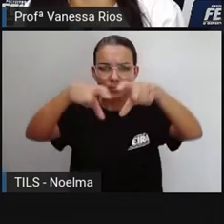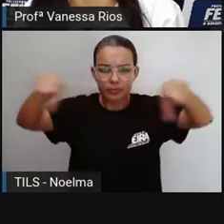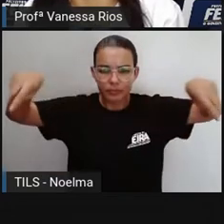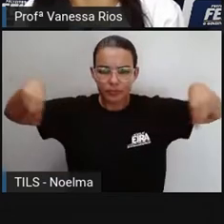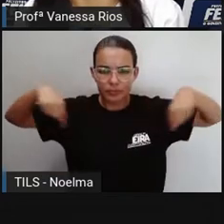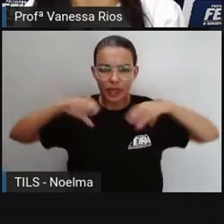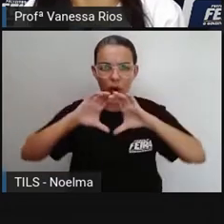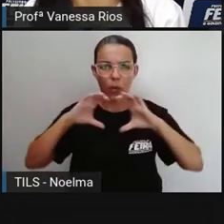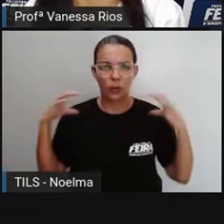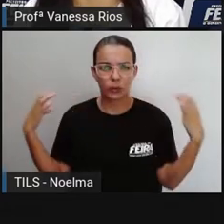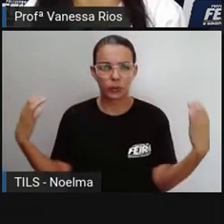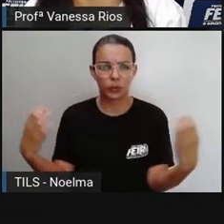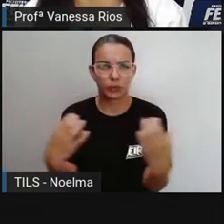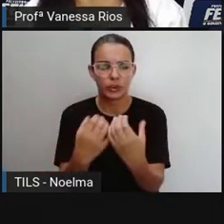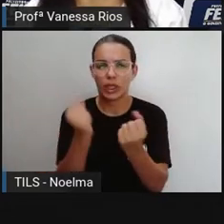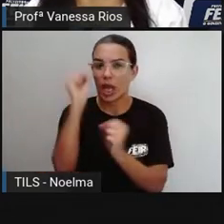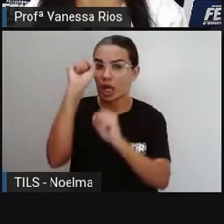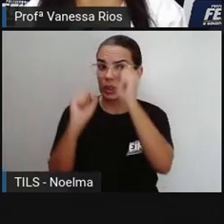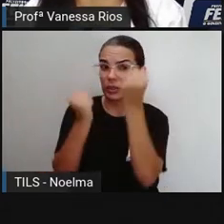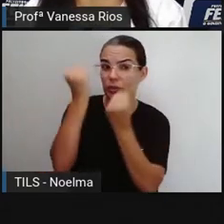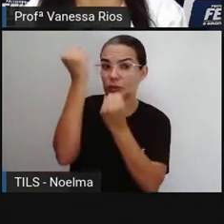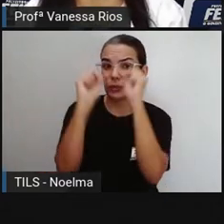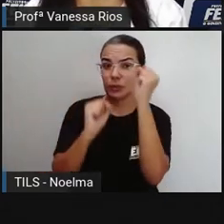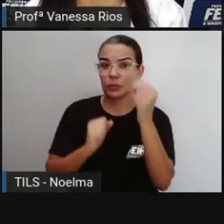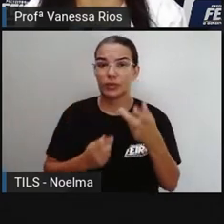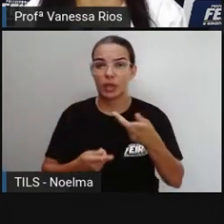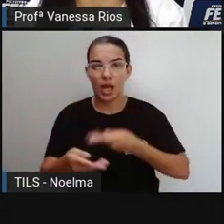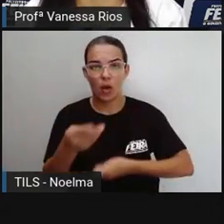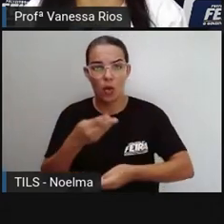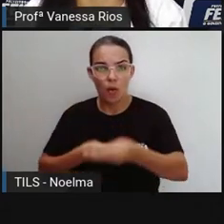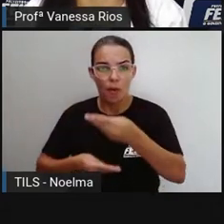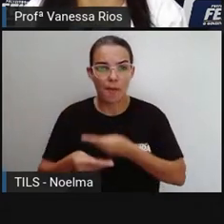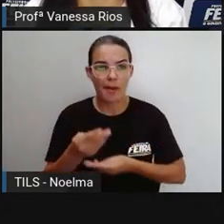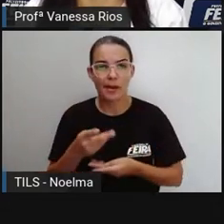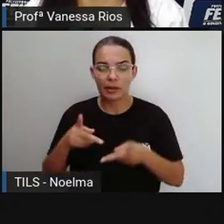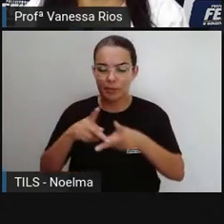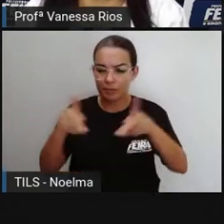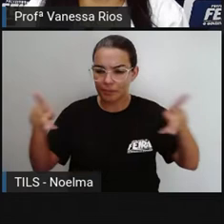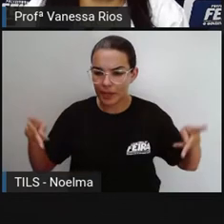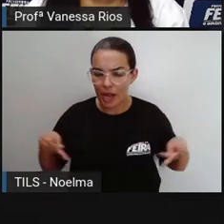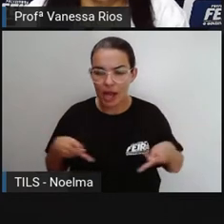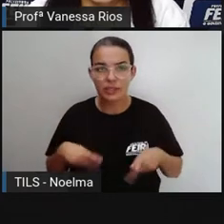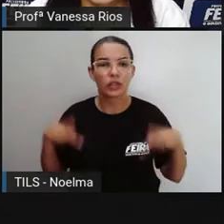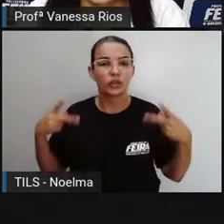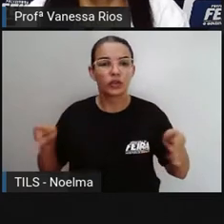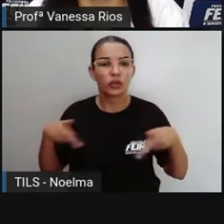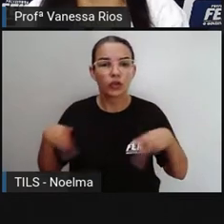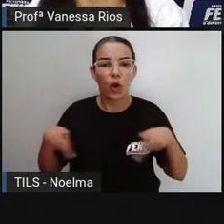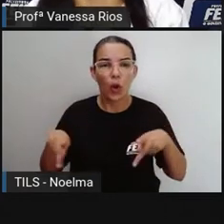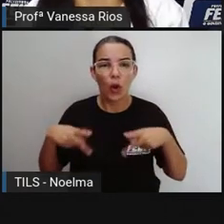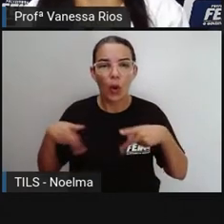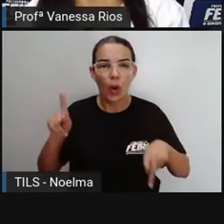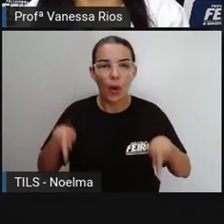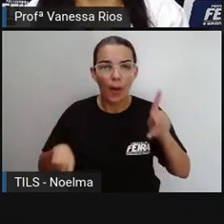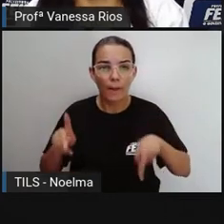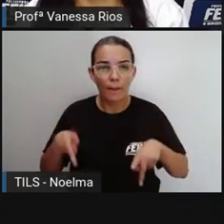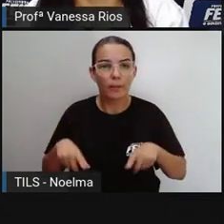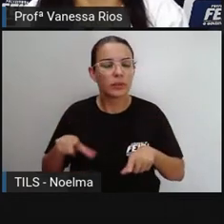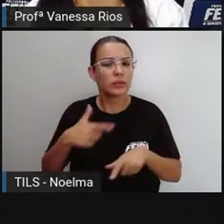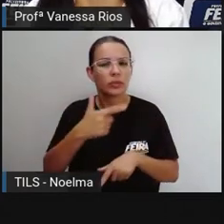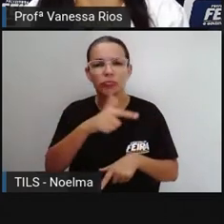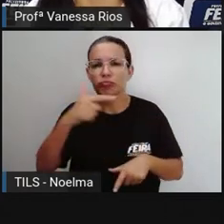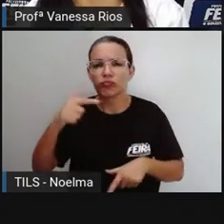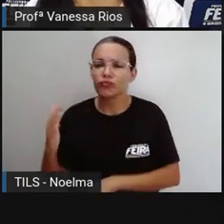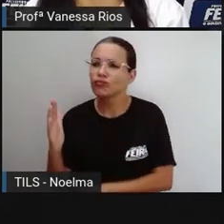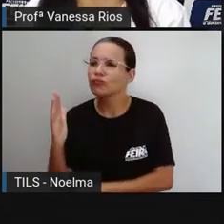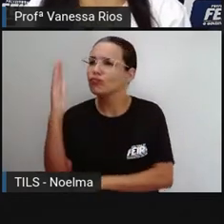indústrias, comércios, praças, shoppings, monumentos, entre outras construções que vão compondo